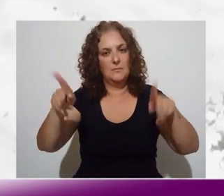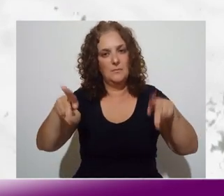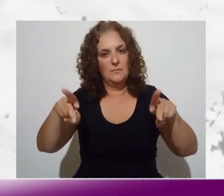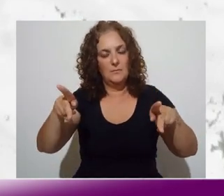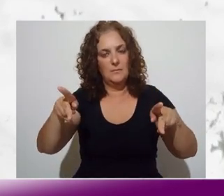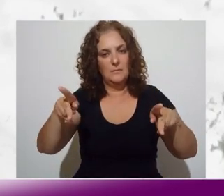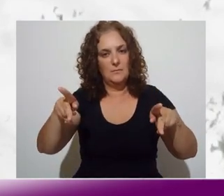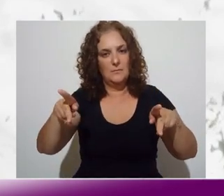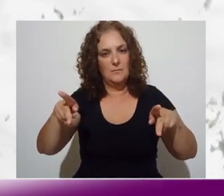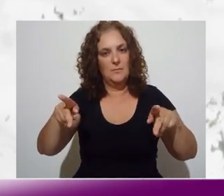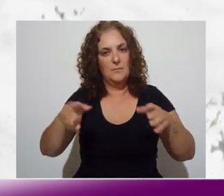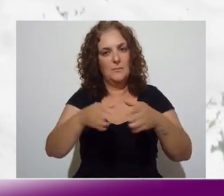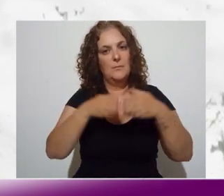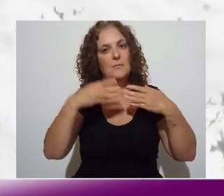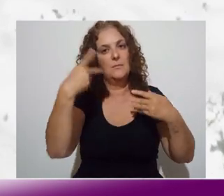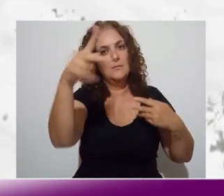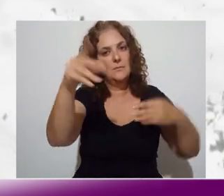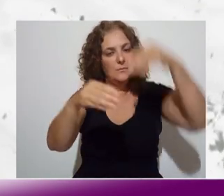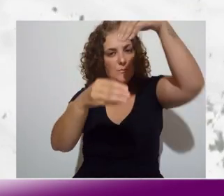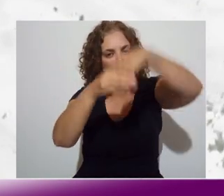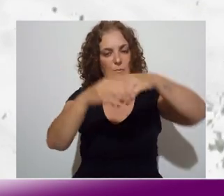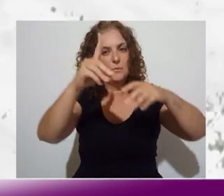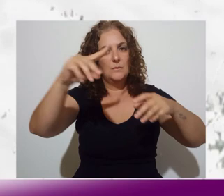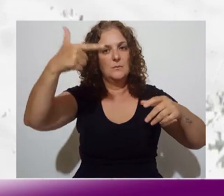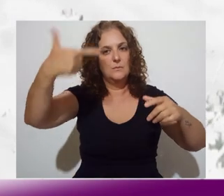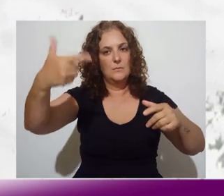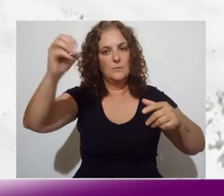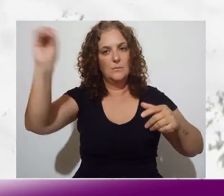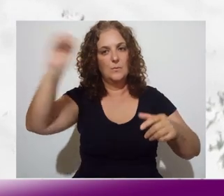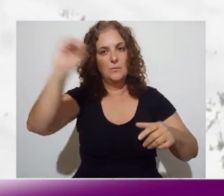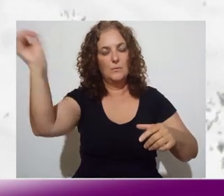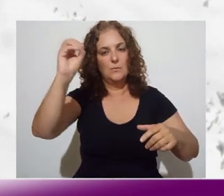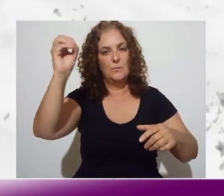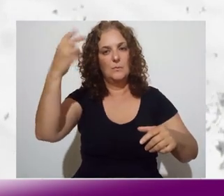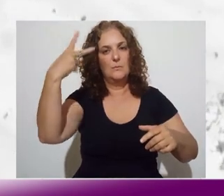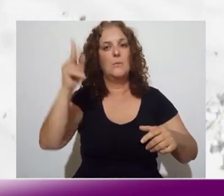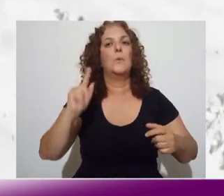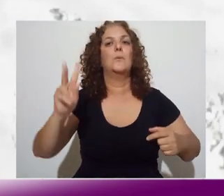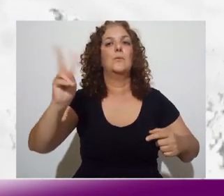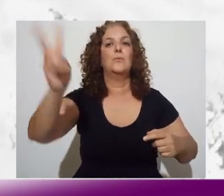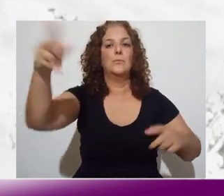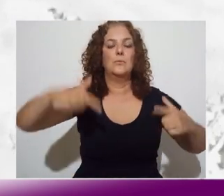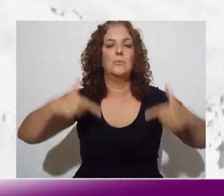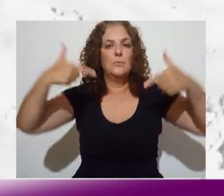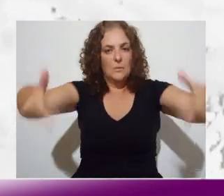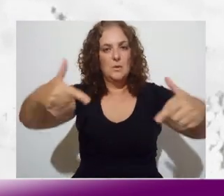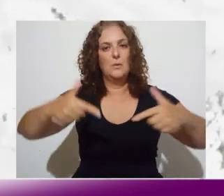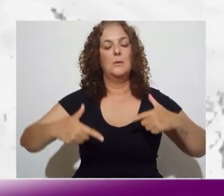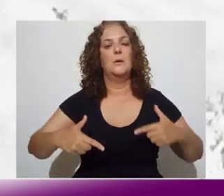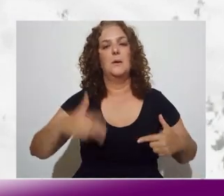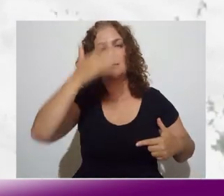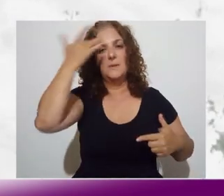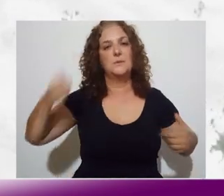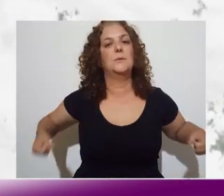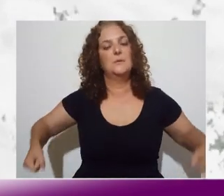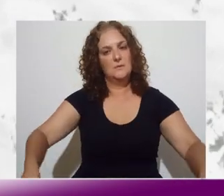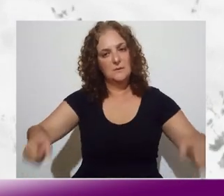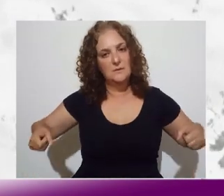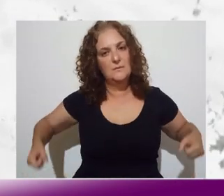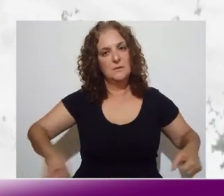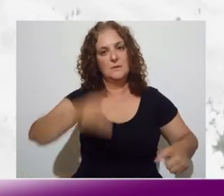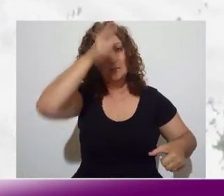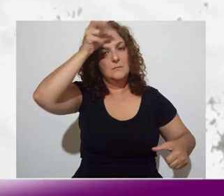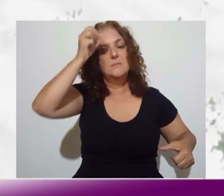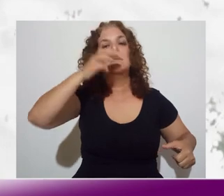dessa fatia da nossa população. Conto com o seu voto no dia 2 de outubro para poder continuar lutando pela